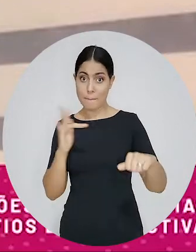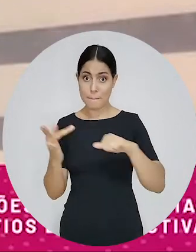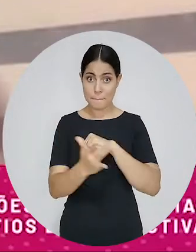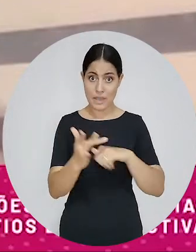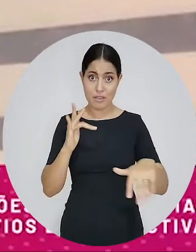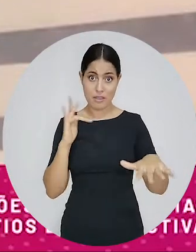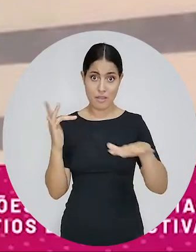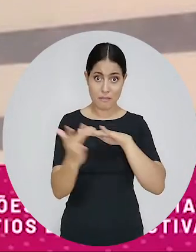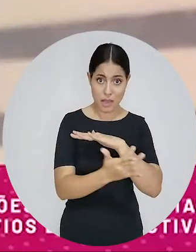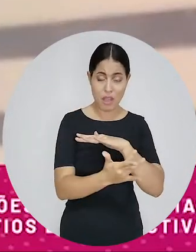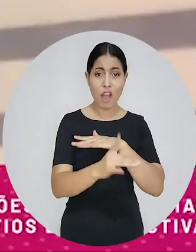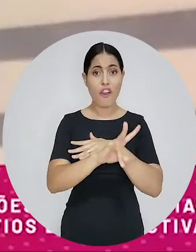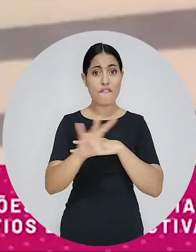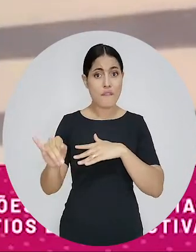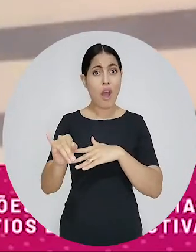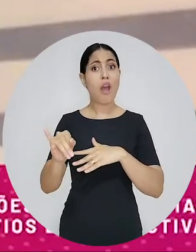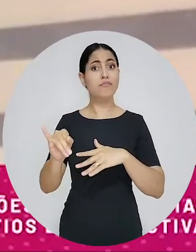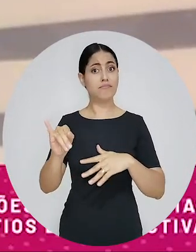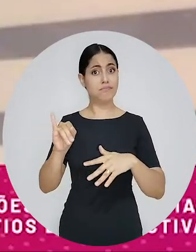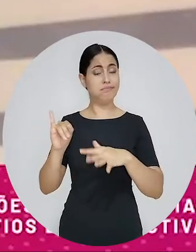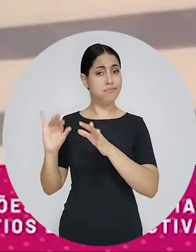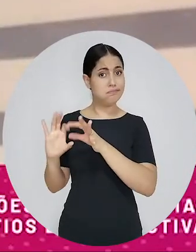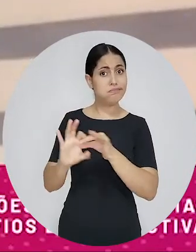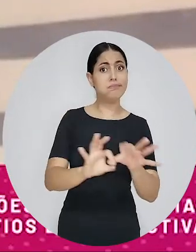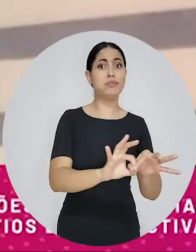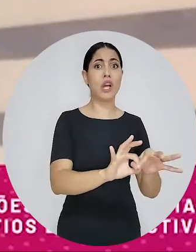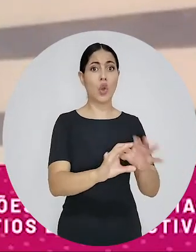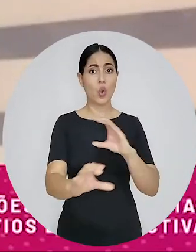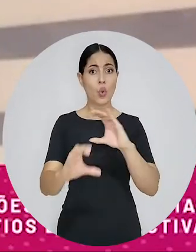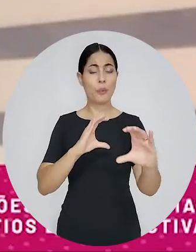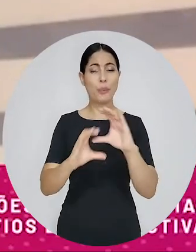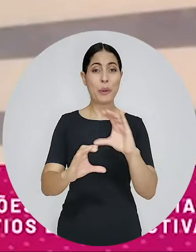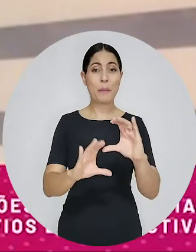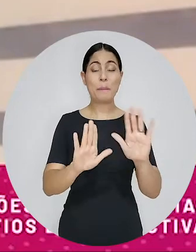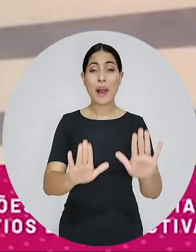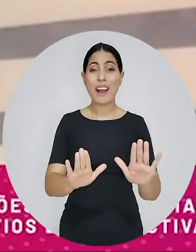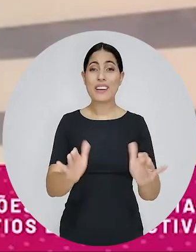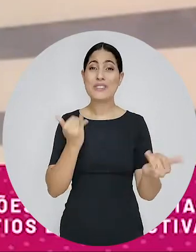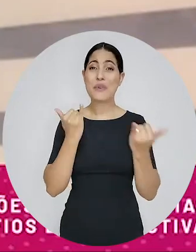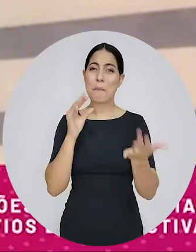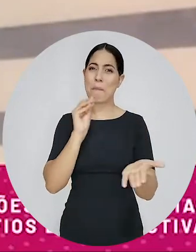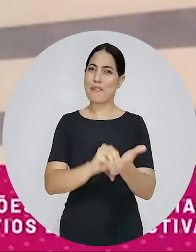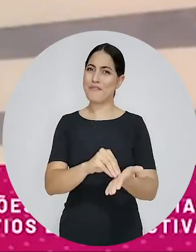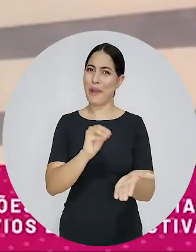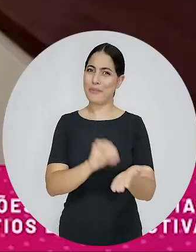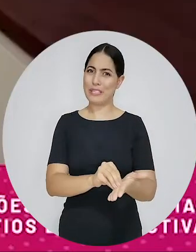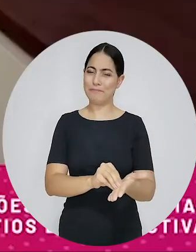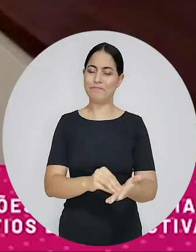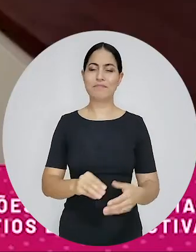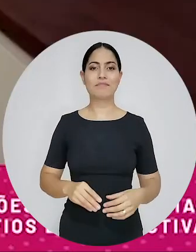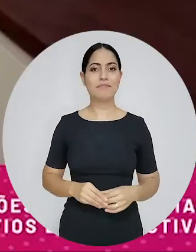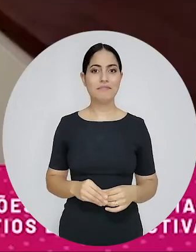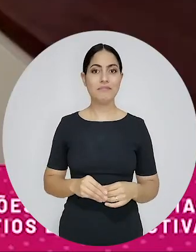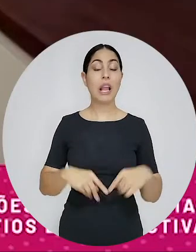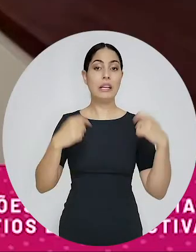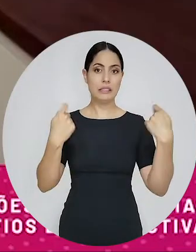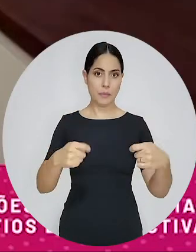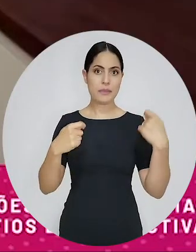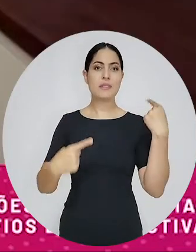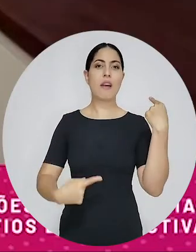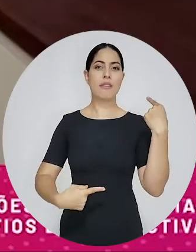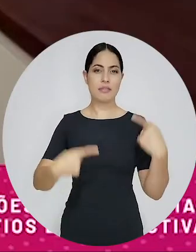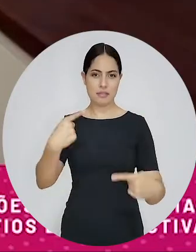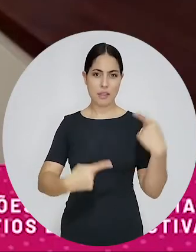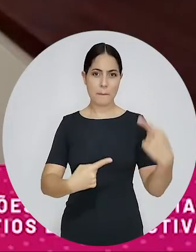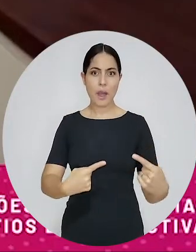mídias seriam o templo da liberdade comunicativa. Mas aí vem o problema da desinformação. Me parece que esse debate tem